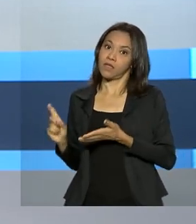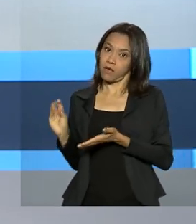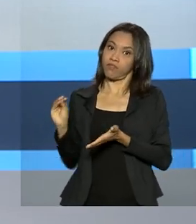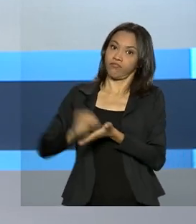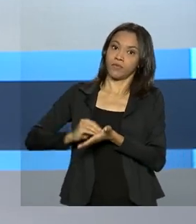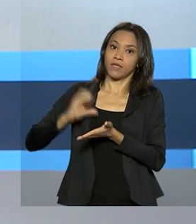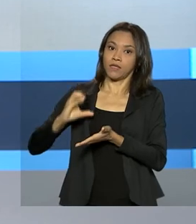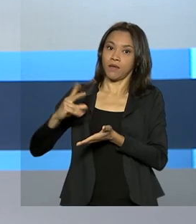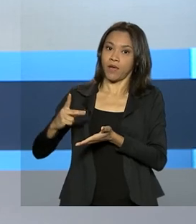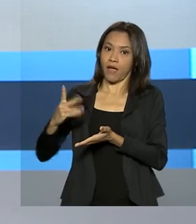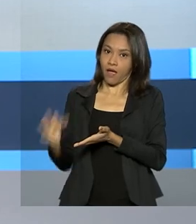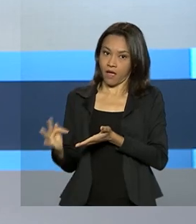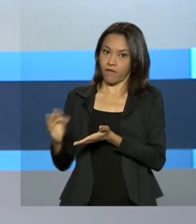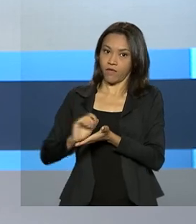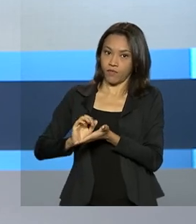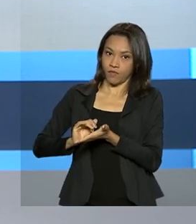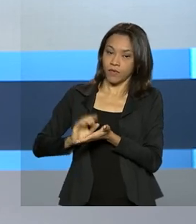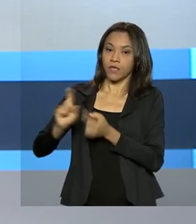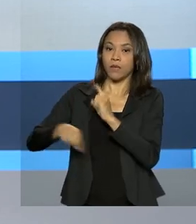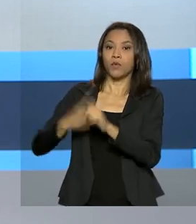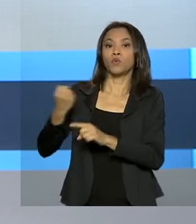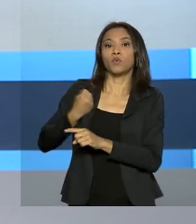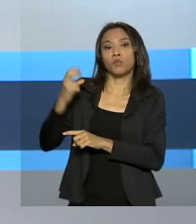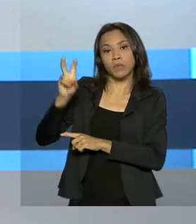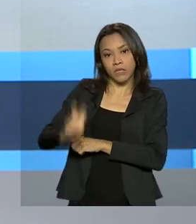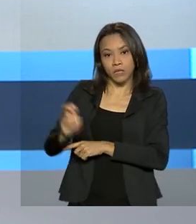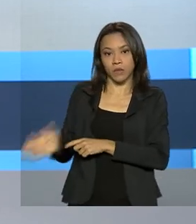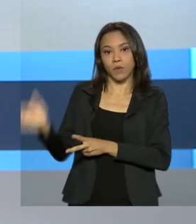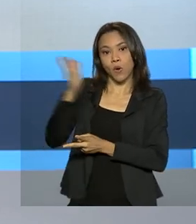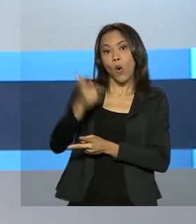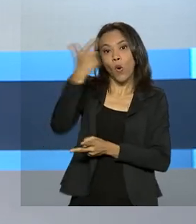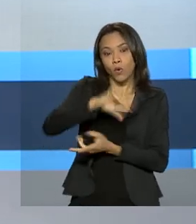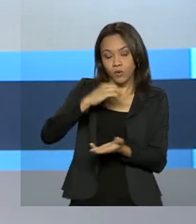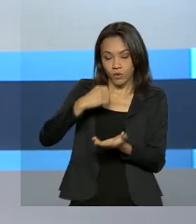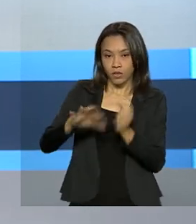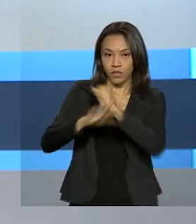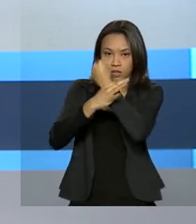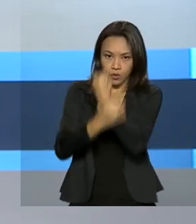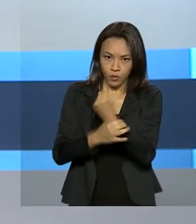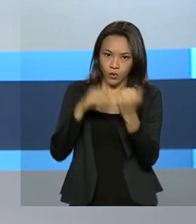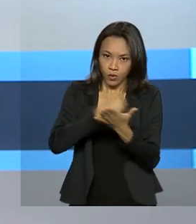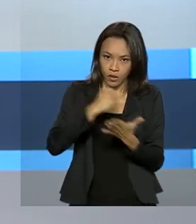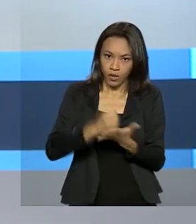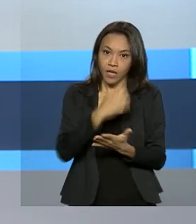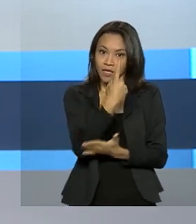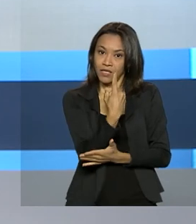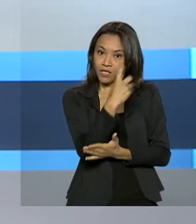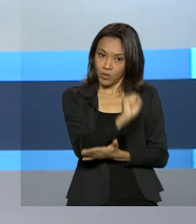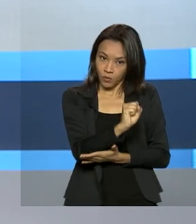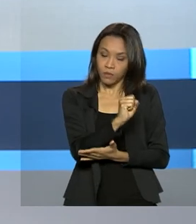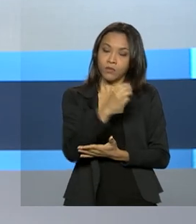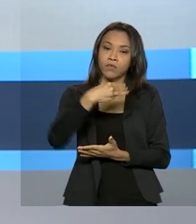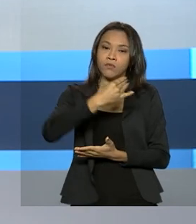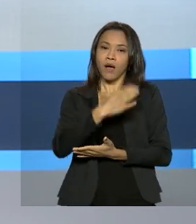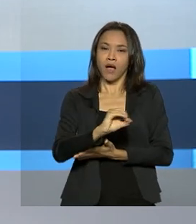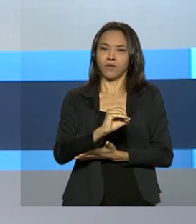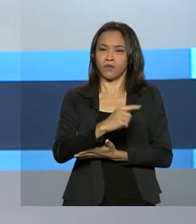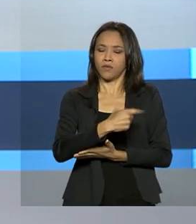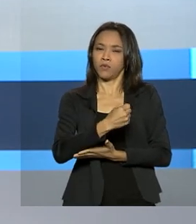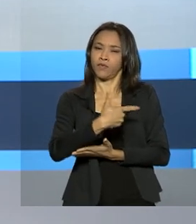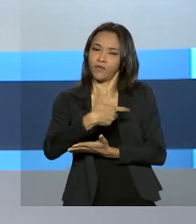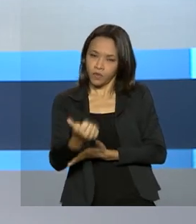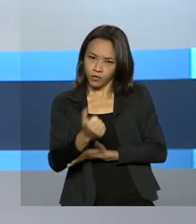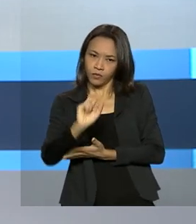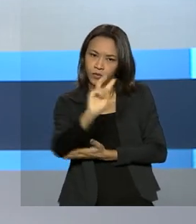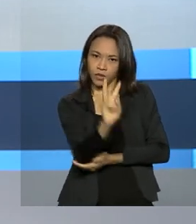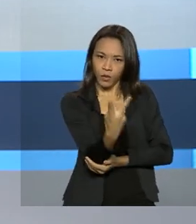depois a opção 5. Já para os seguros contratados a partir de 18 de março de 2021, dois números estão